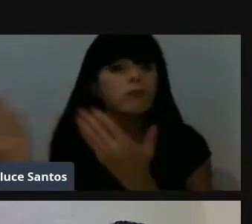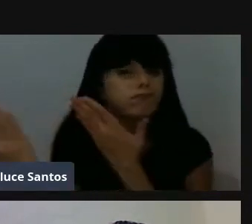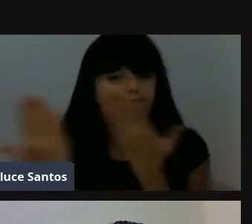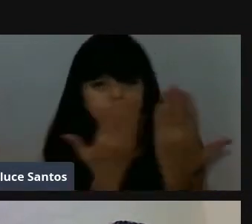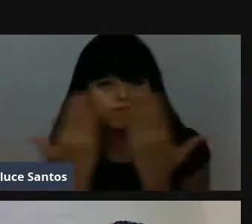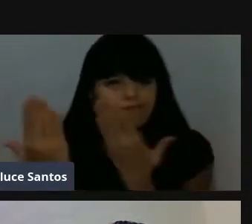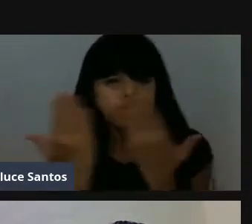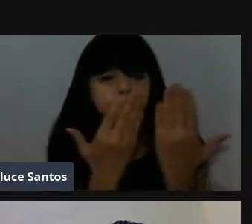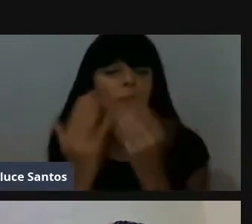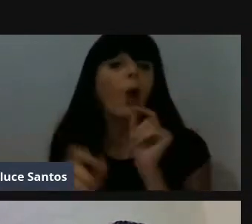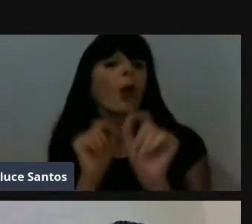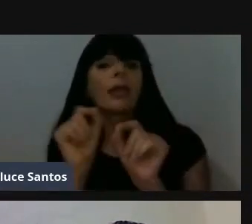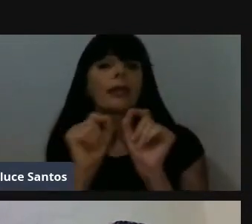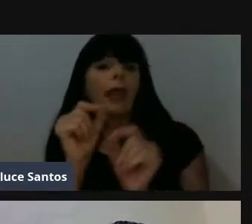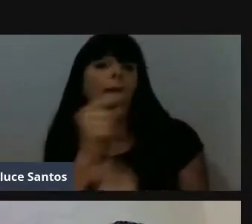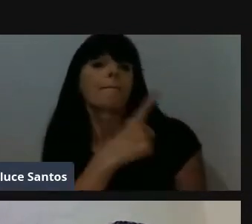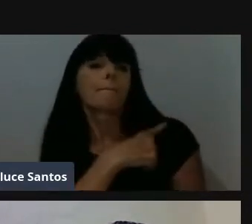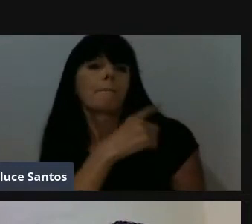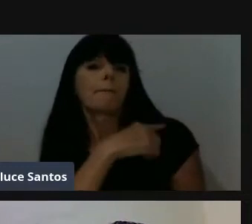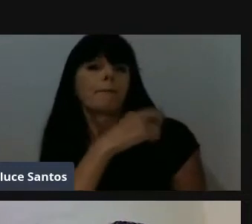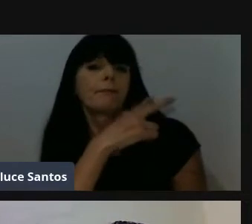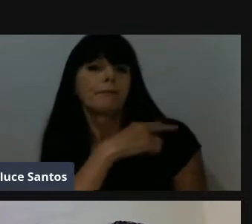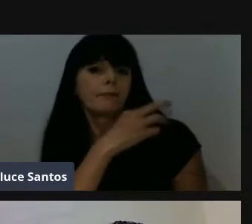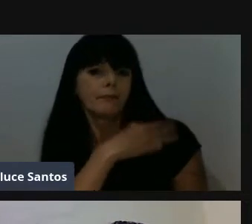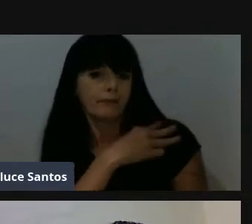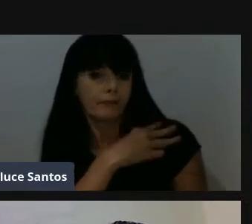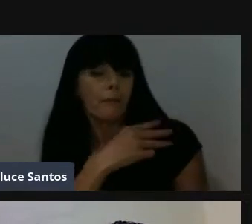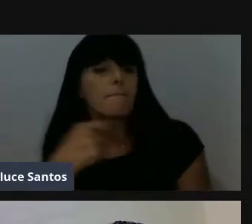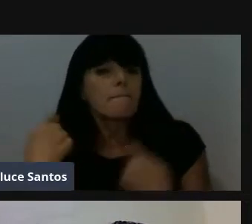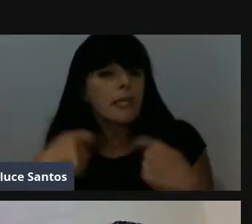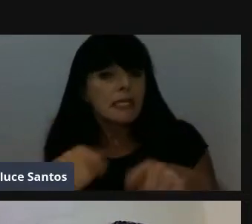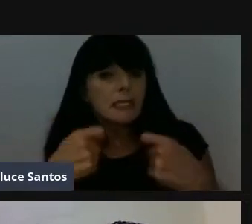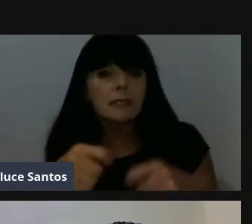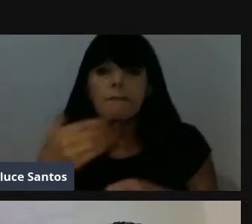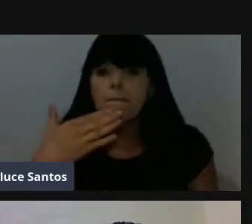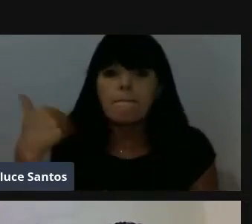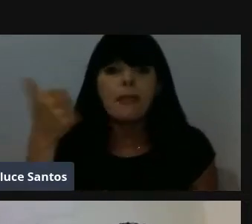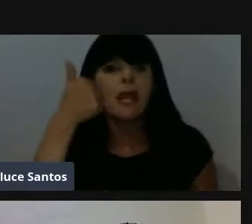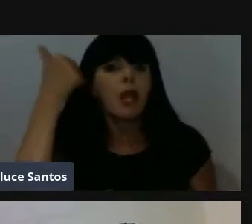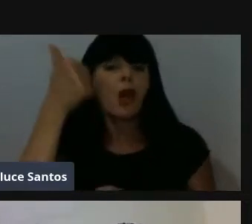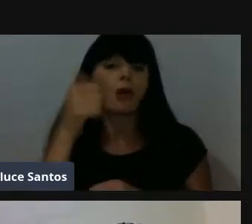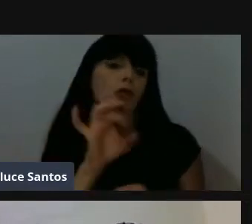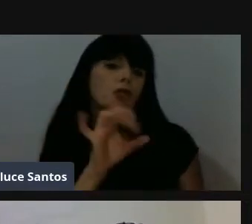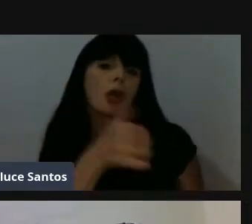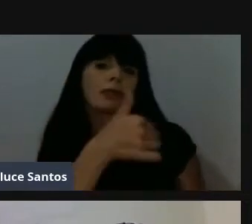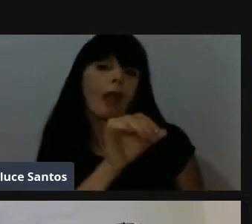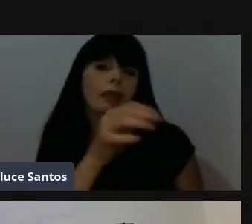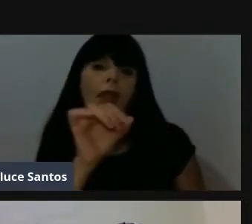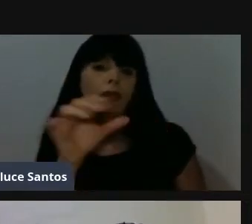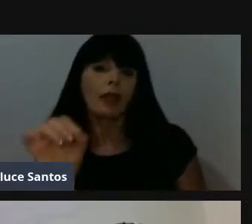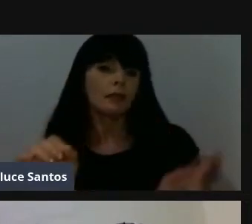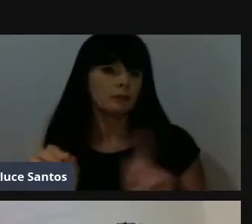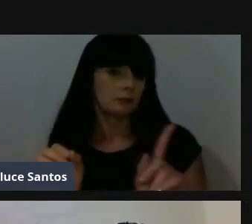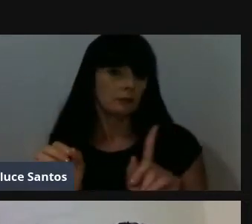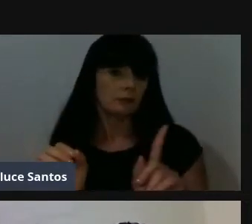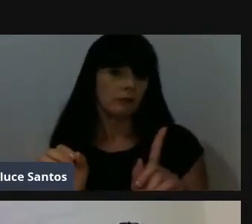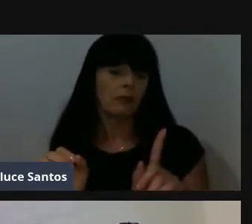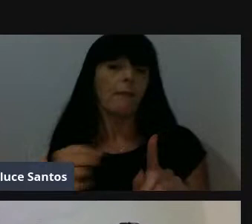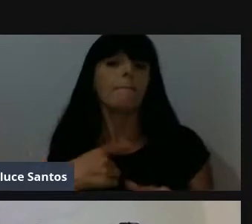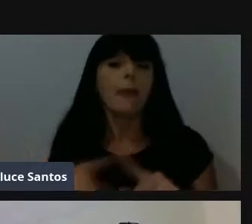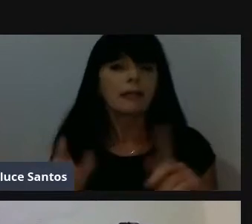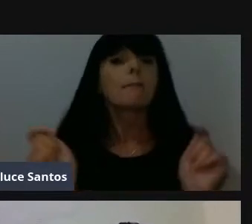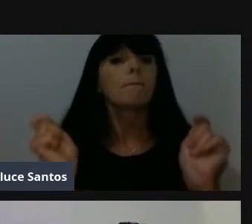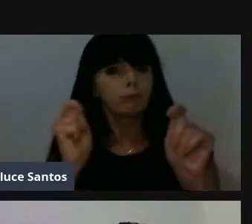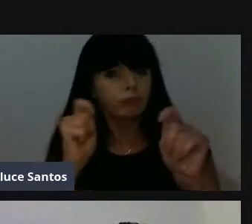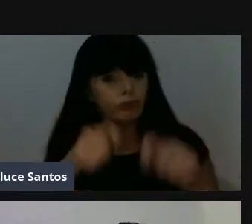no ensino médio ainda tem que procurar ser o melhor, não é tirar nota 10 em tudo, mas dar o seu melhor, né? A gente sabe que não é possível,